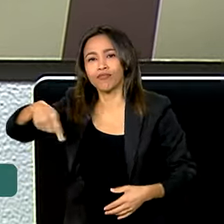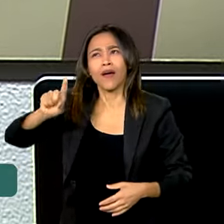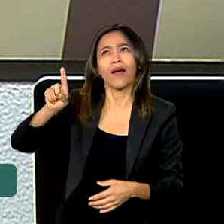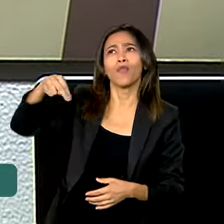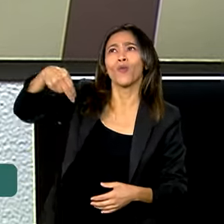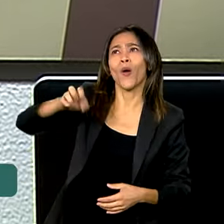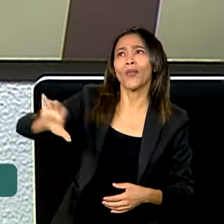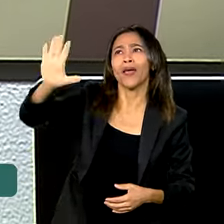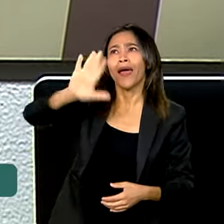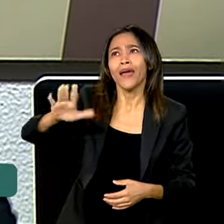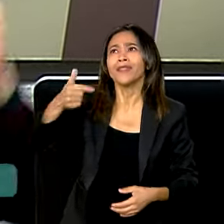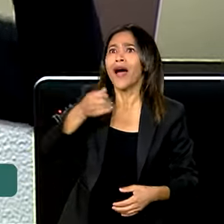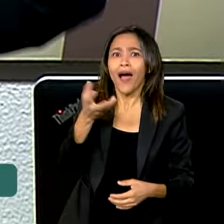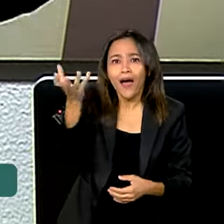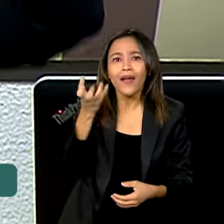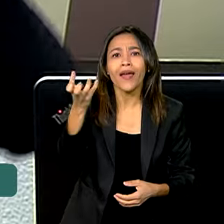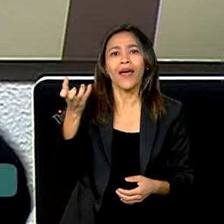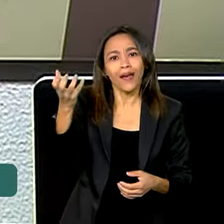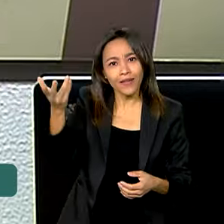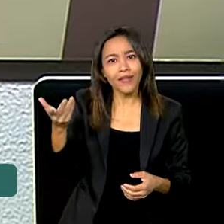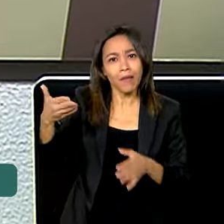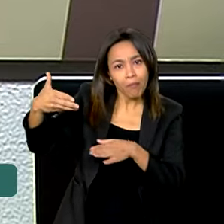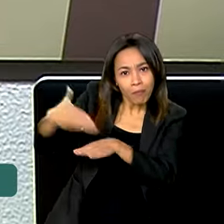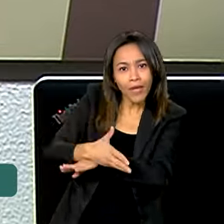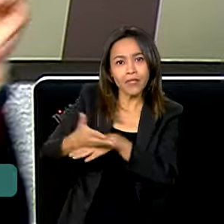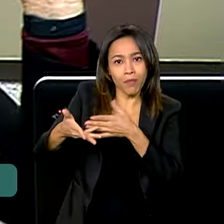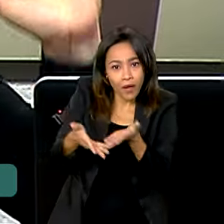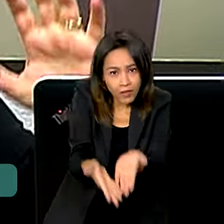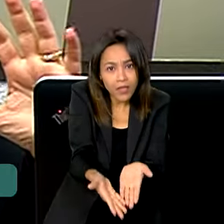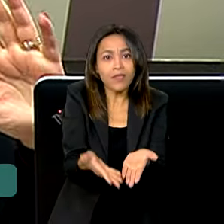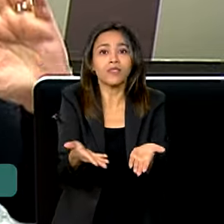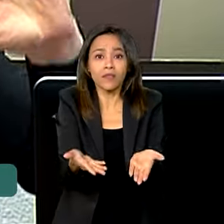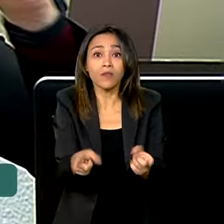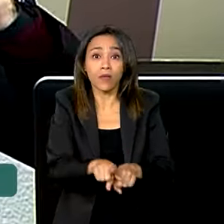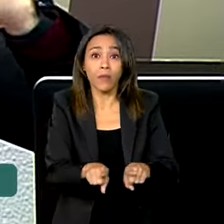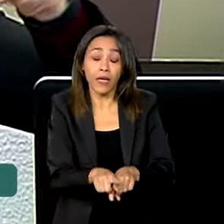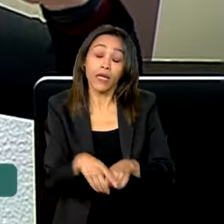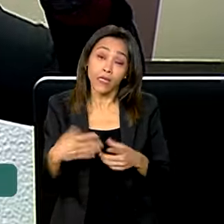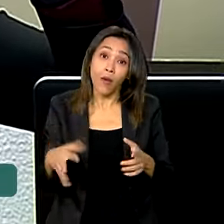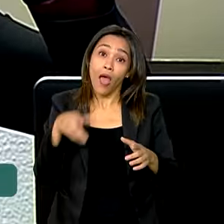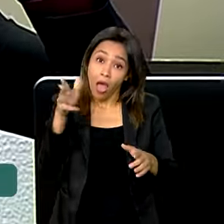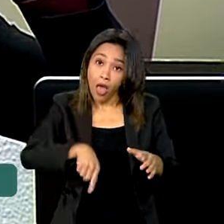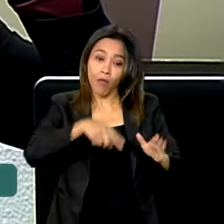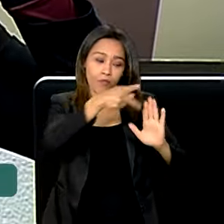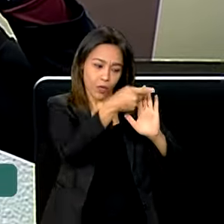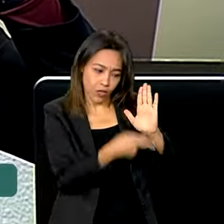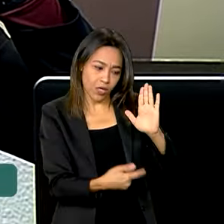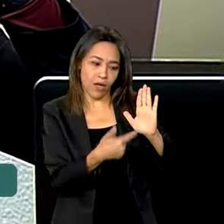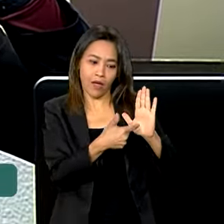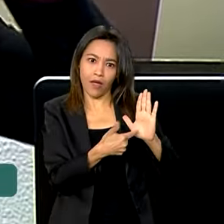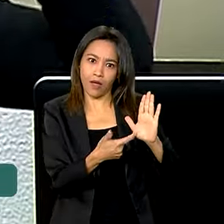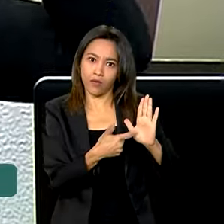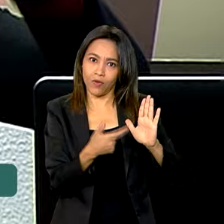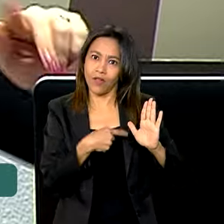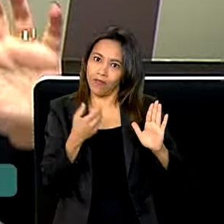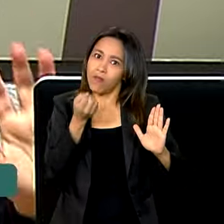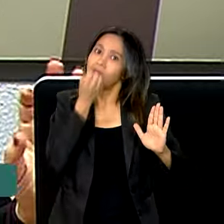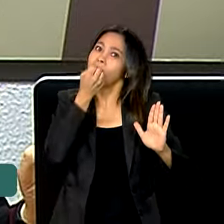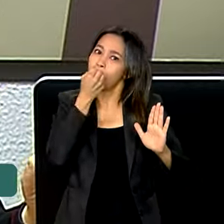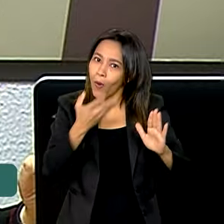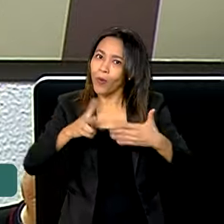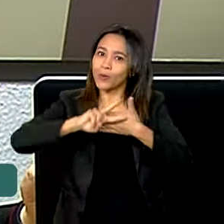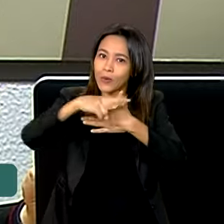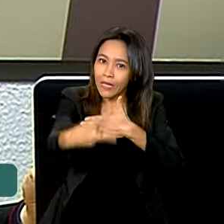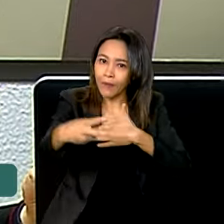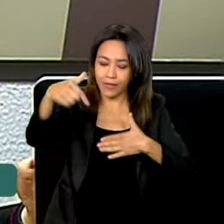Nordeste, do sertão nordestino, ou mesmo do norte do Brasil. Então, é projeto que começa, a gente vai regerar bons frutos a partir de